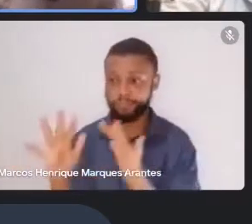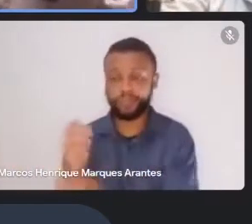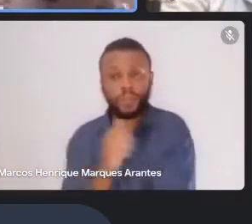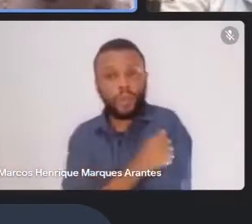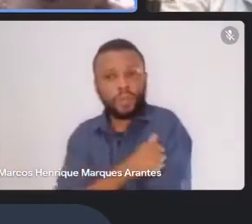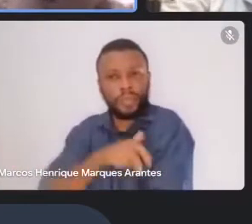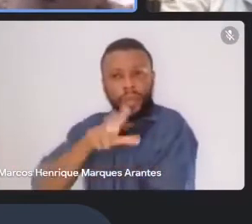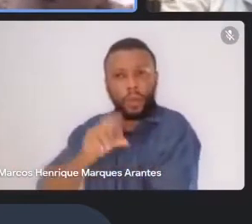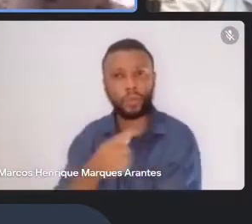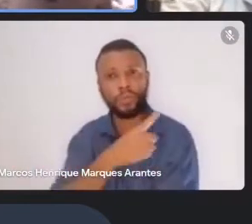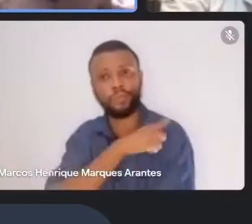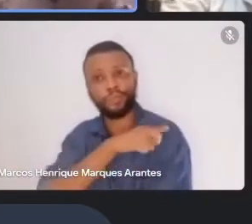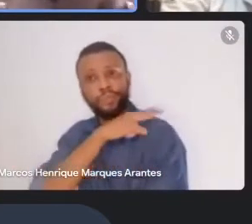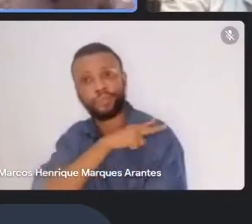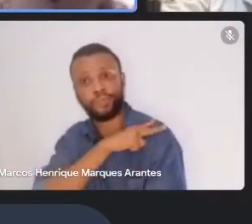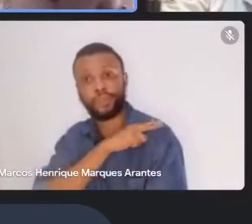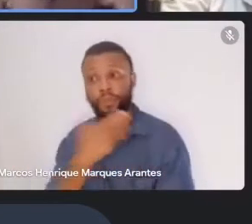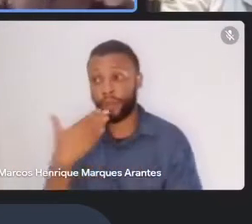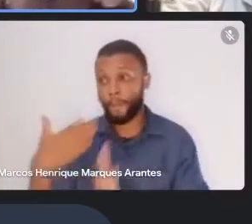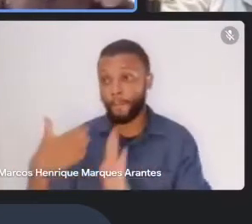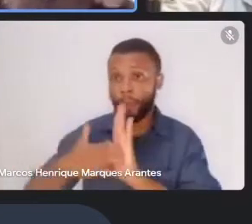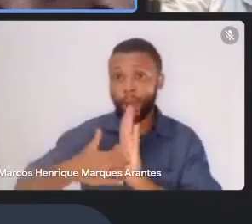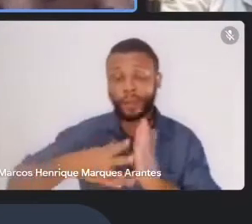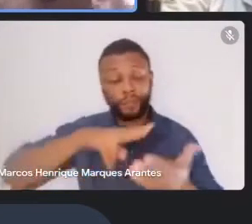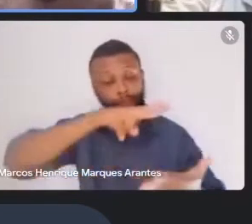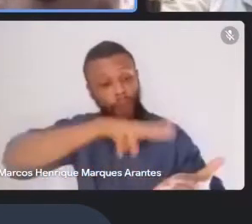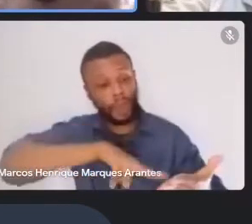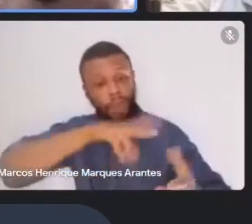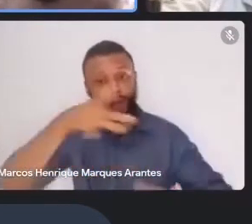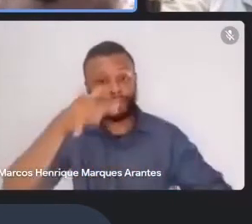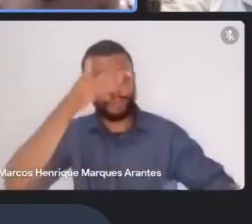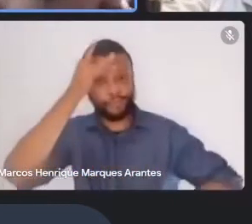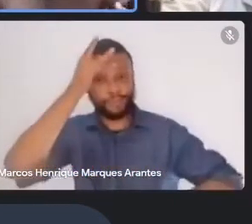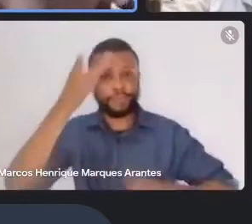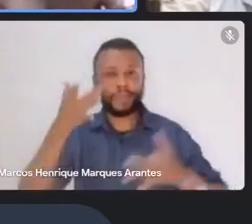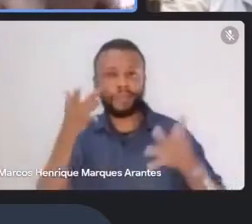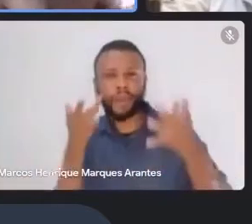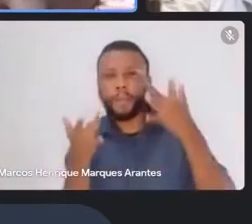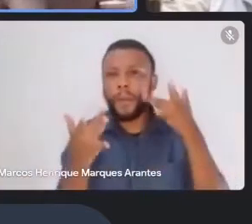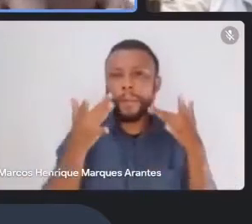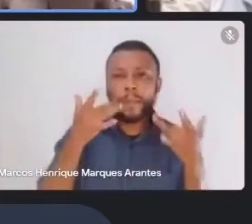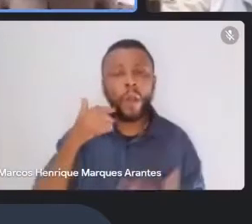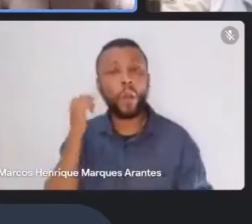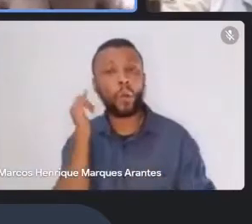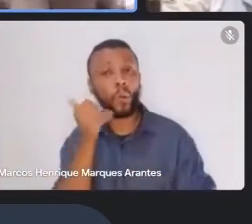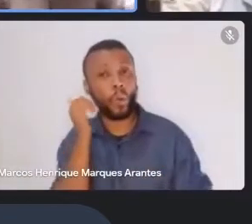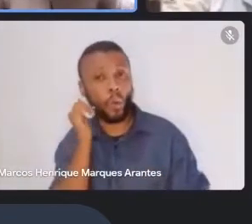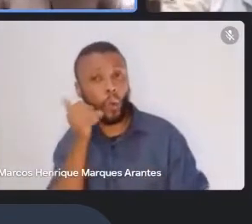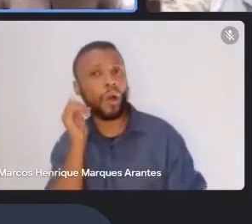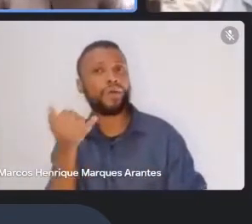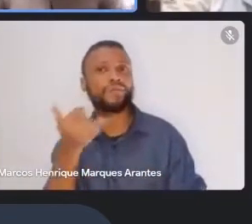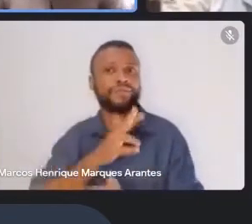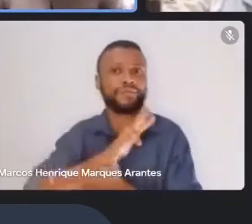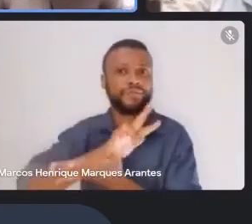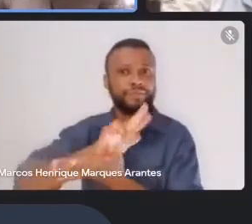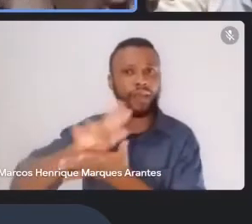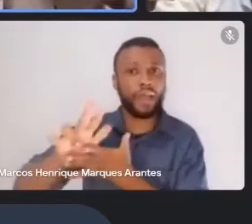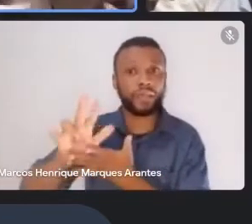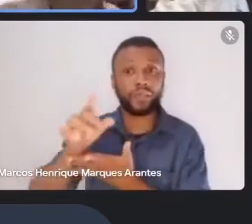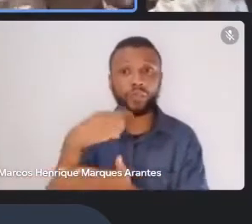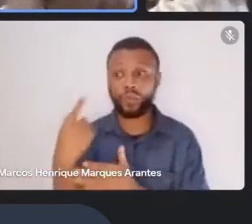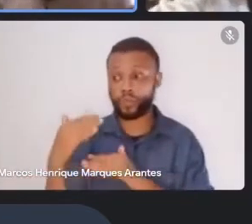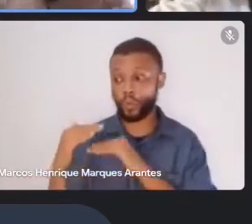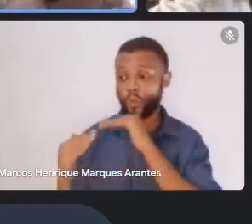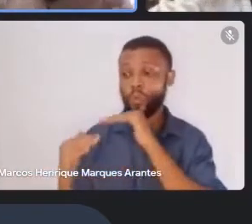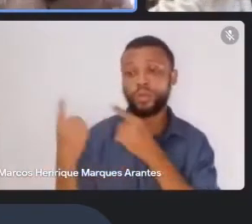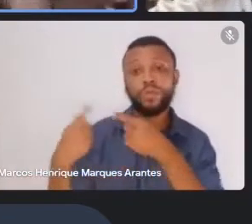proposta de leitura dramatizada com o conto Judas Asveros. E a gente construía, junto com o professor de educação